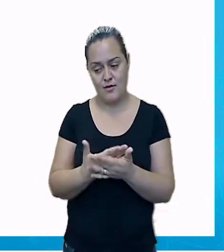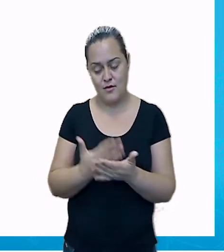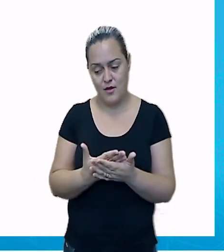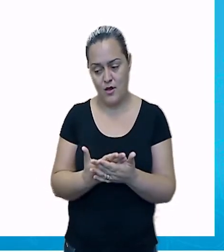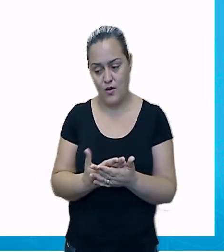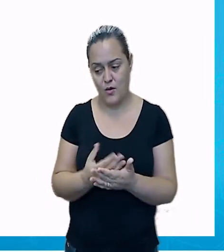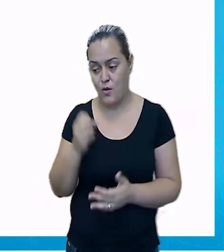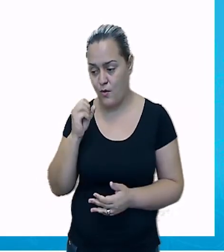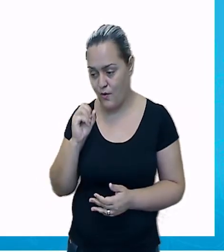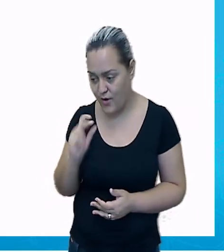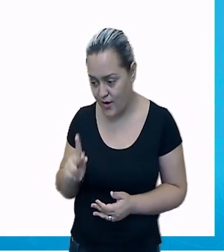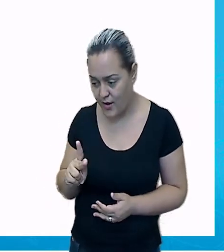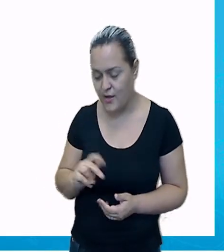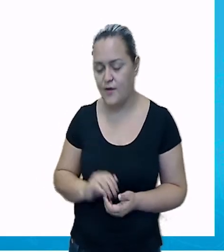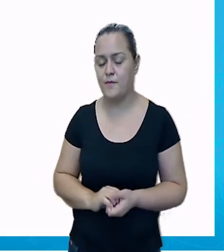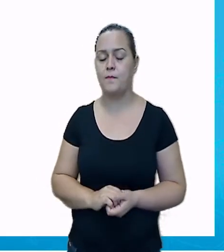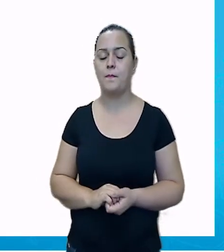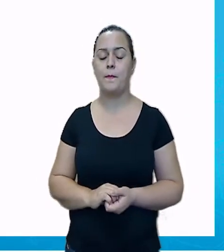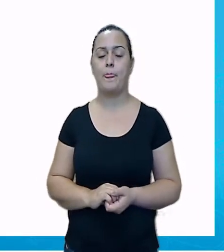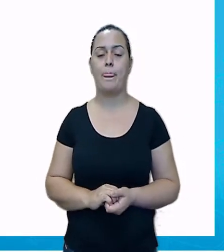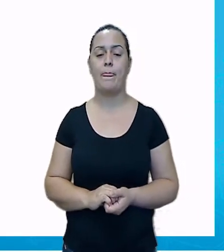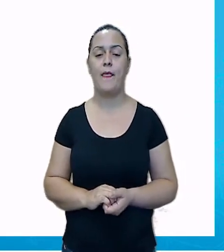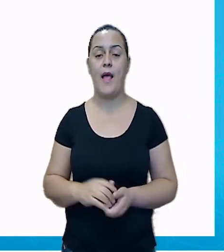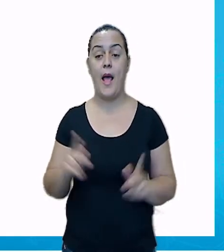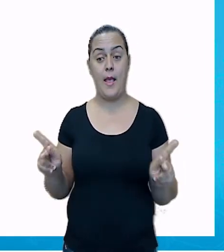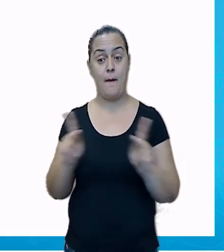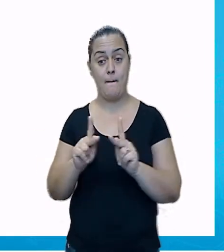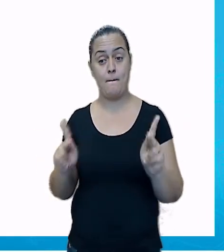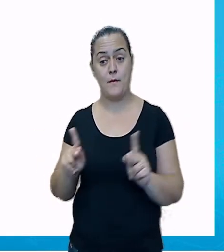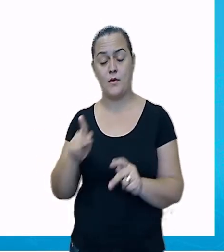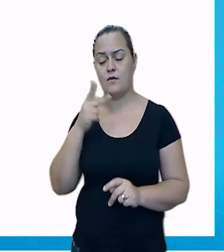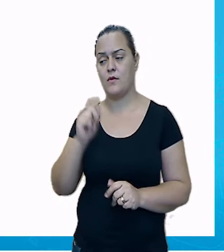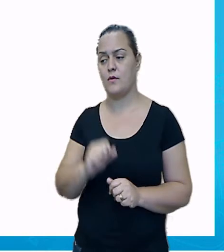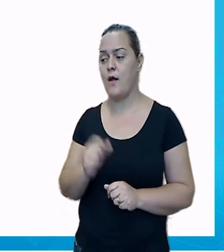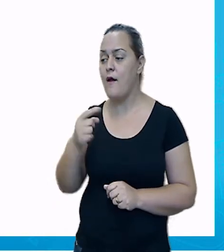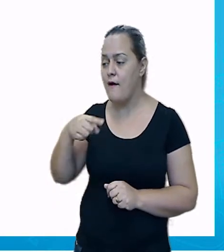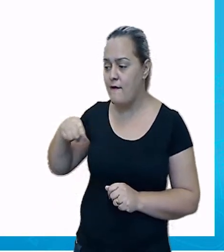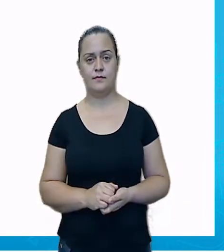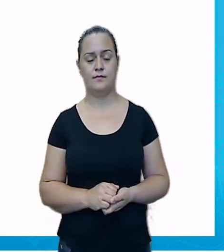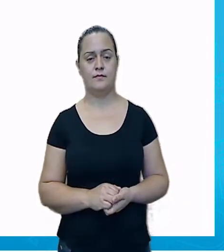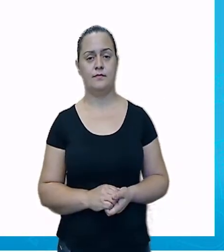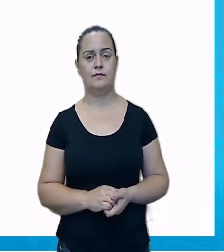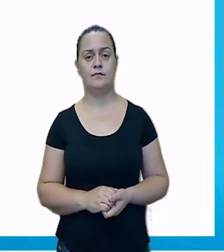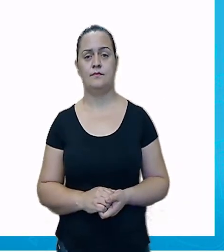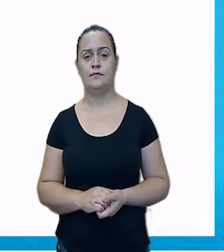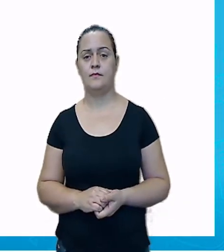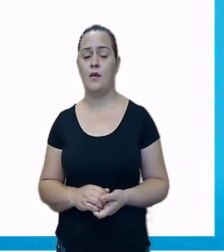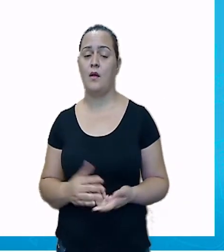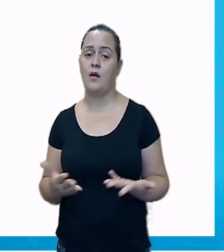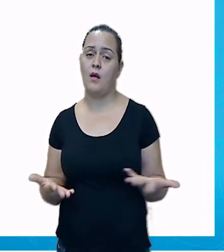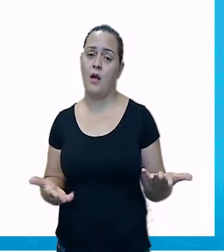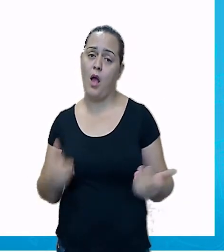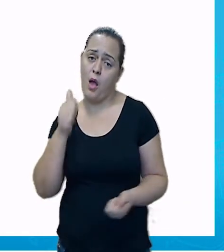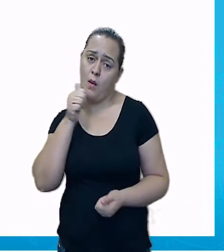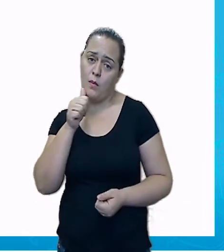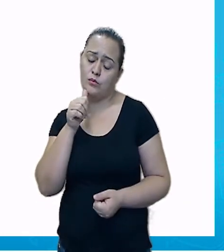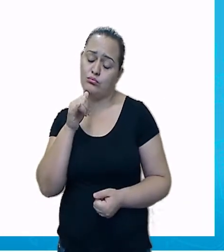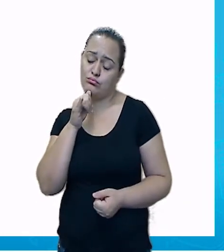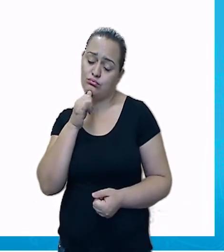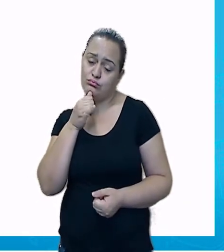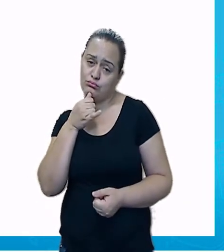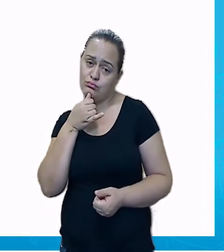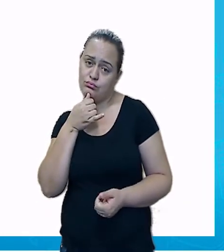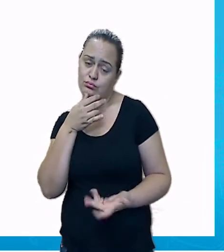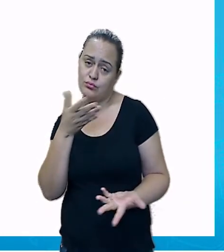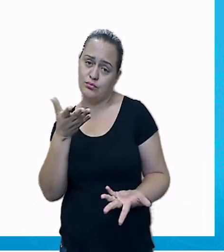isso, Camila, você pode ir dizer bom dia à sua nova professora. Um pouco decepcionada por